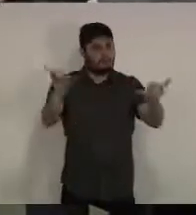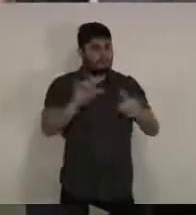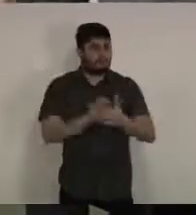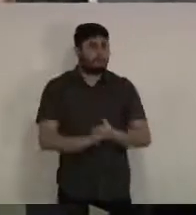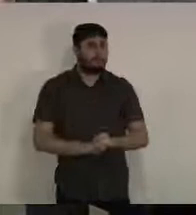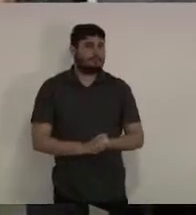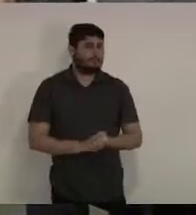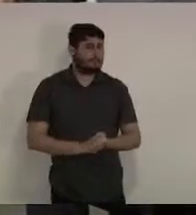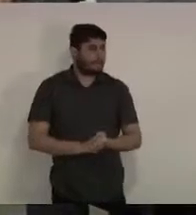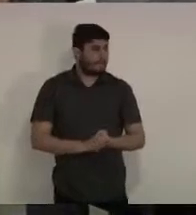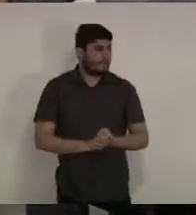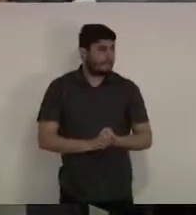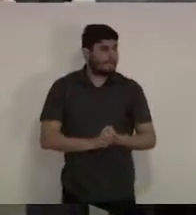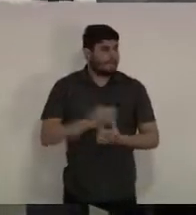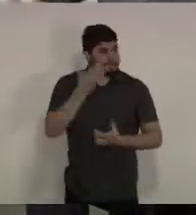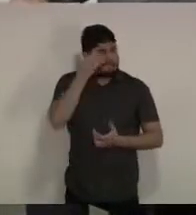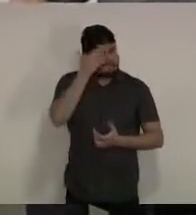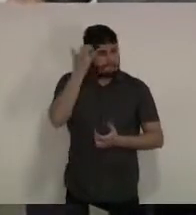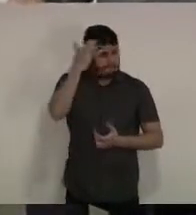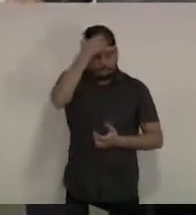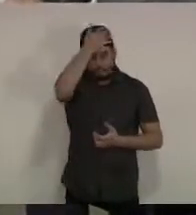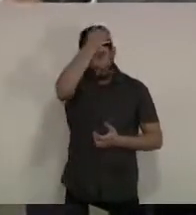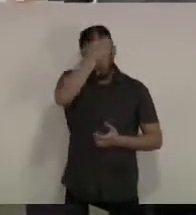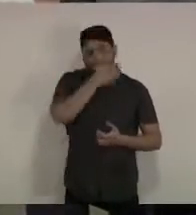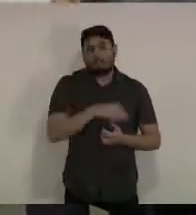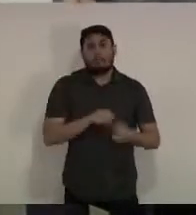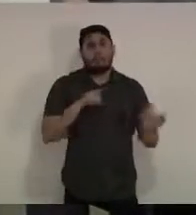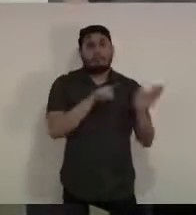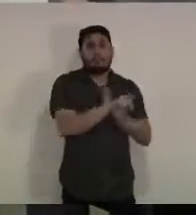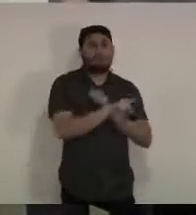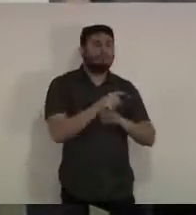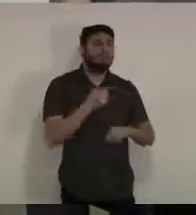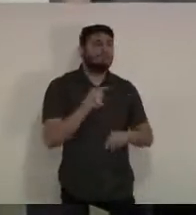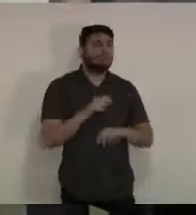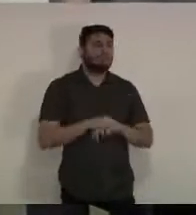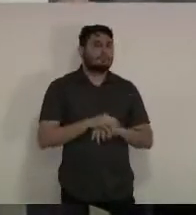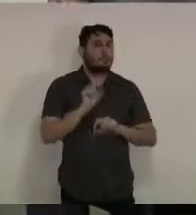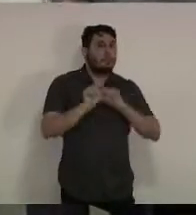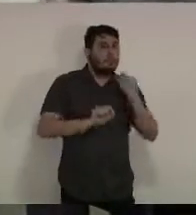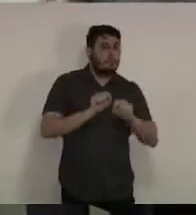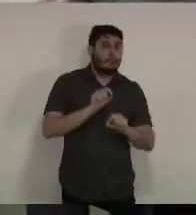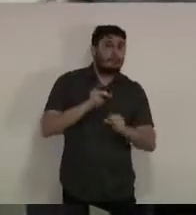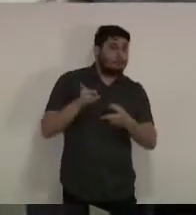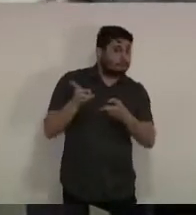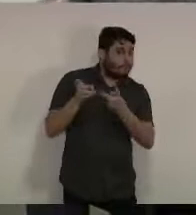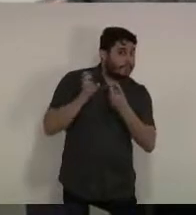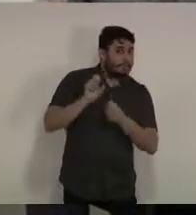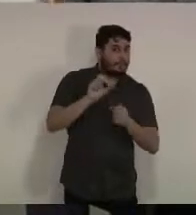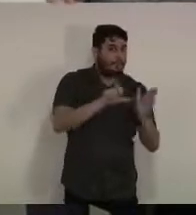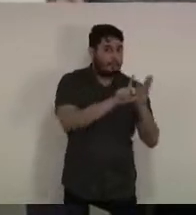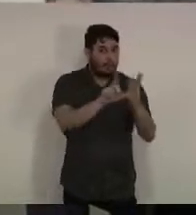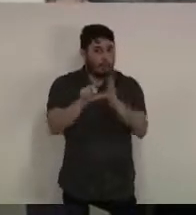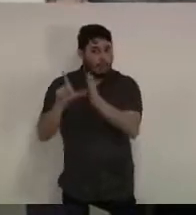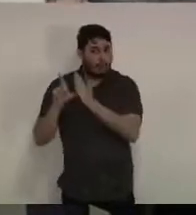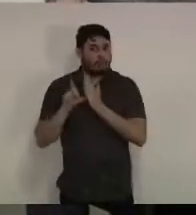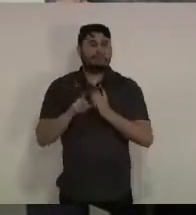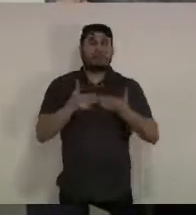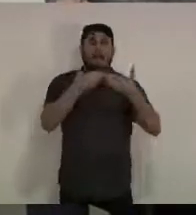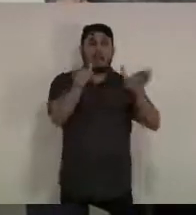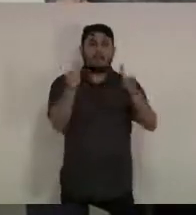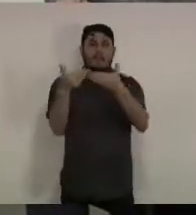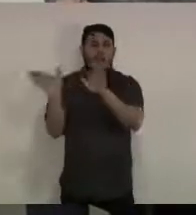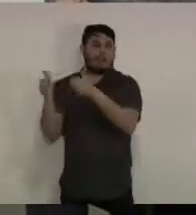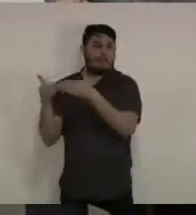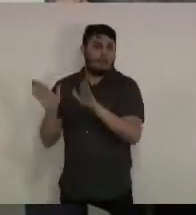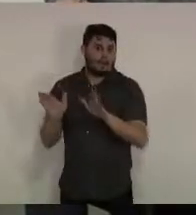do Adriano Luiz percebendo que muitas lojas estão abrindo mesmo sem serem autorizadas a fiscalização com pouco efetivo